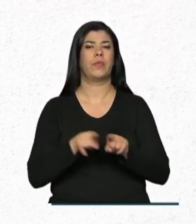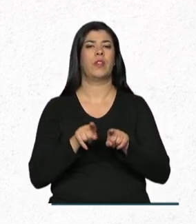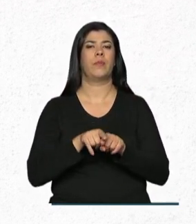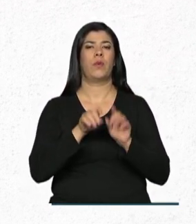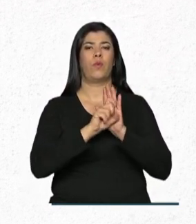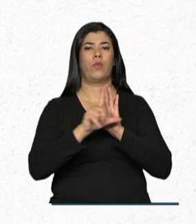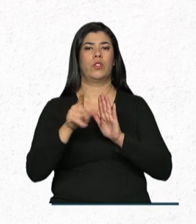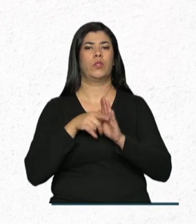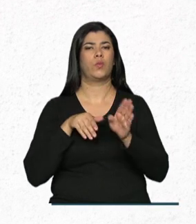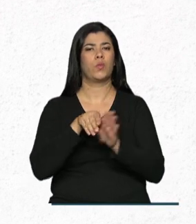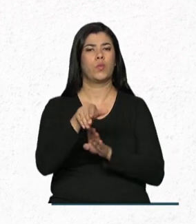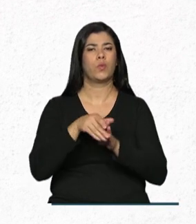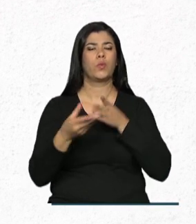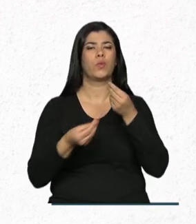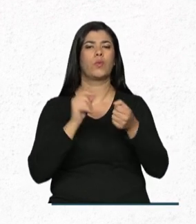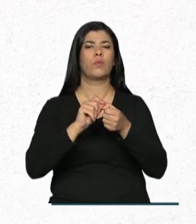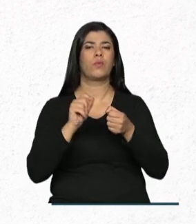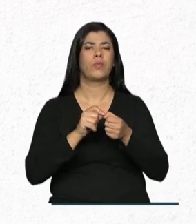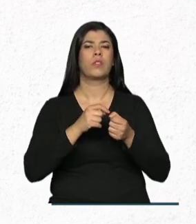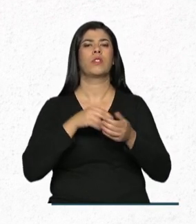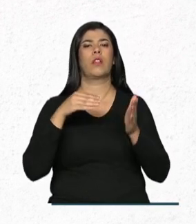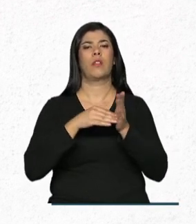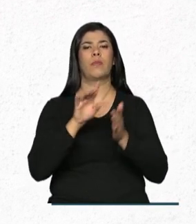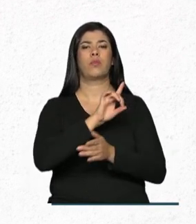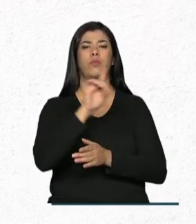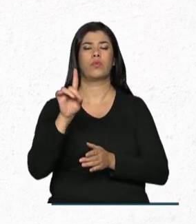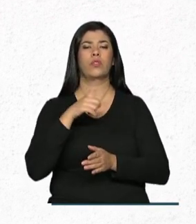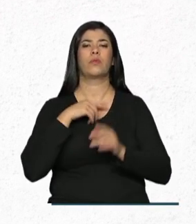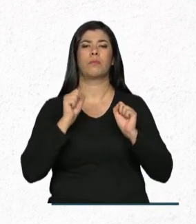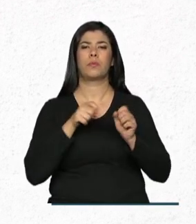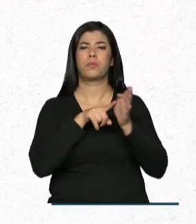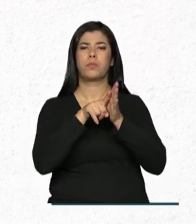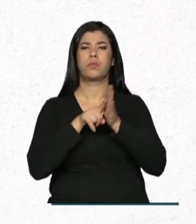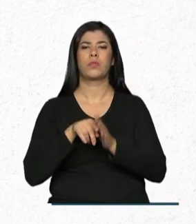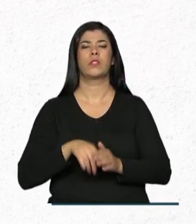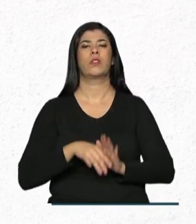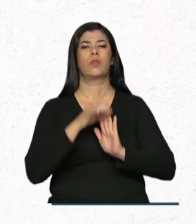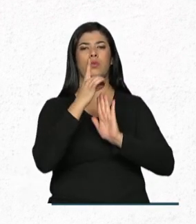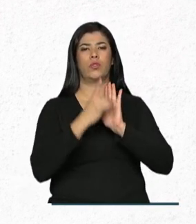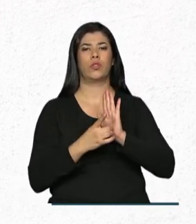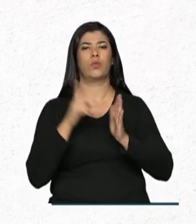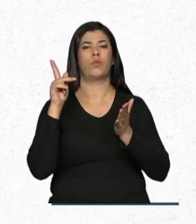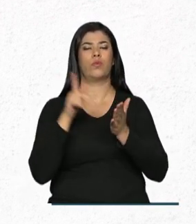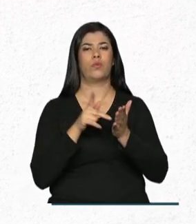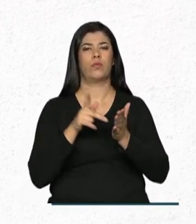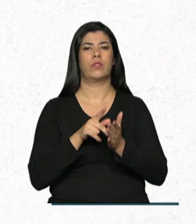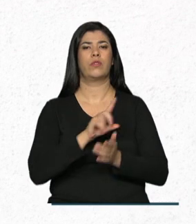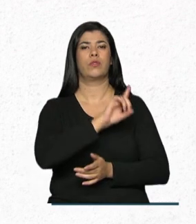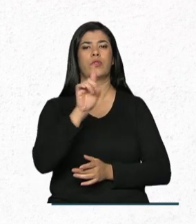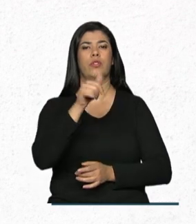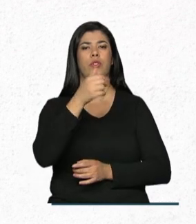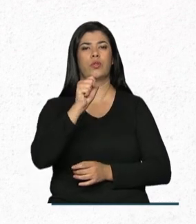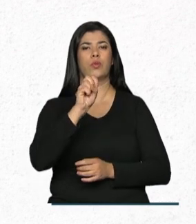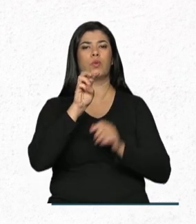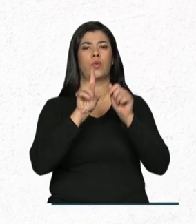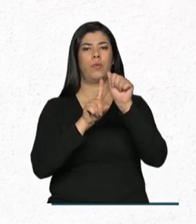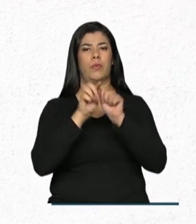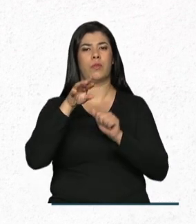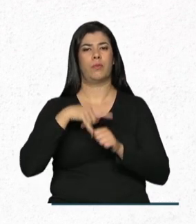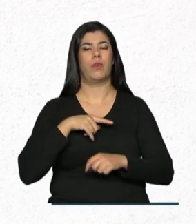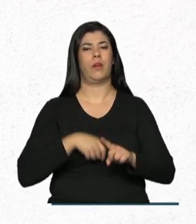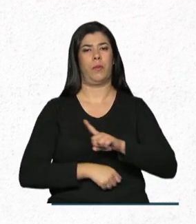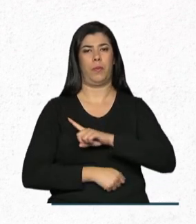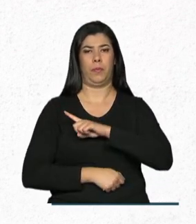edital com as diretrizes, os procedimentos e os prazos pode ser consultado no Diário Oficial da União do dia 18 de maio em